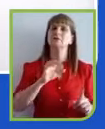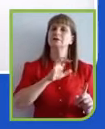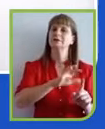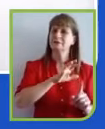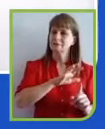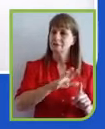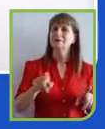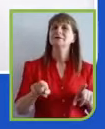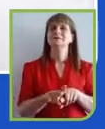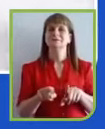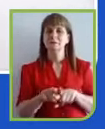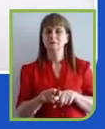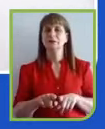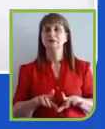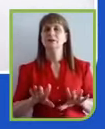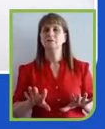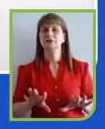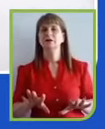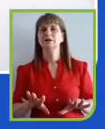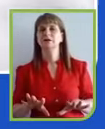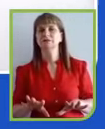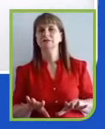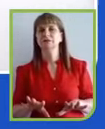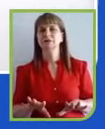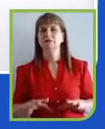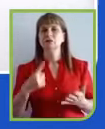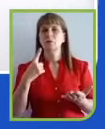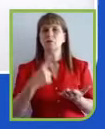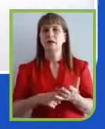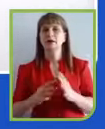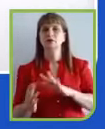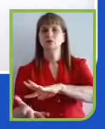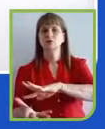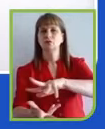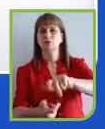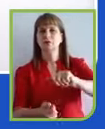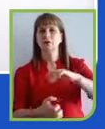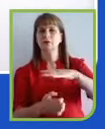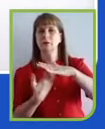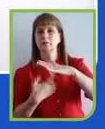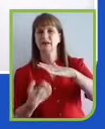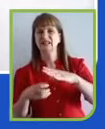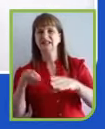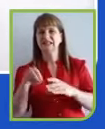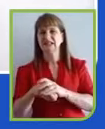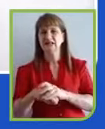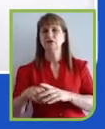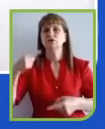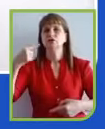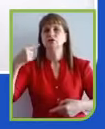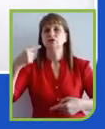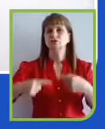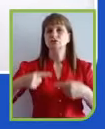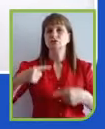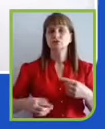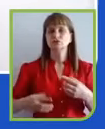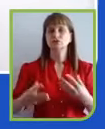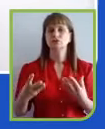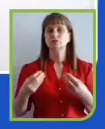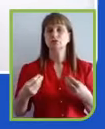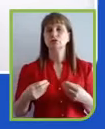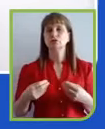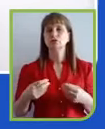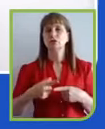no Pacto Global a gente discute muito, porque a gente conseguiu fazer uma desmobilização de um dia para o outro, de toda a